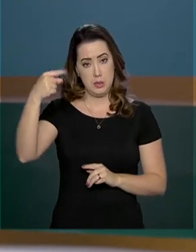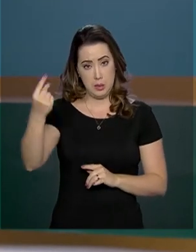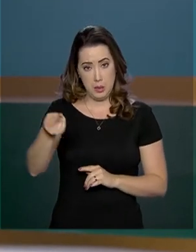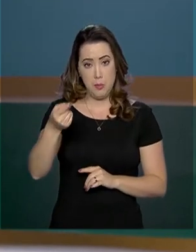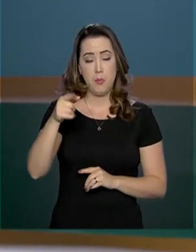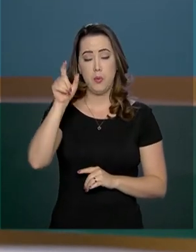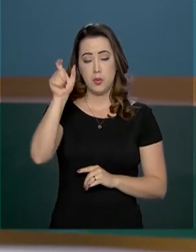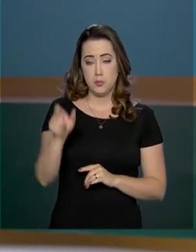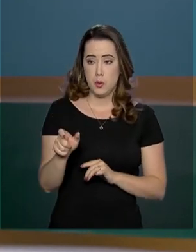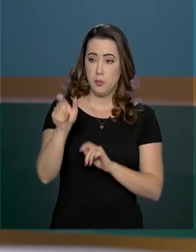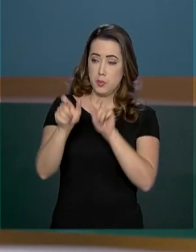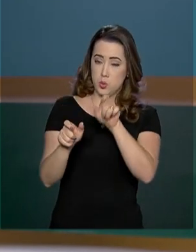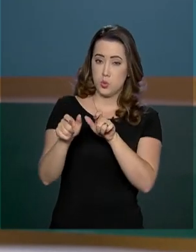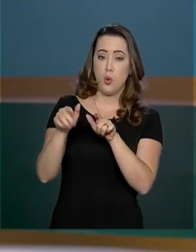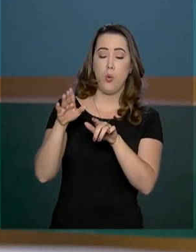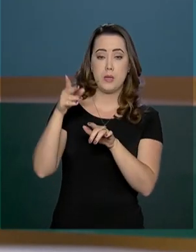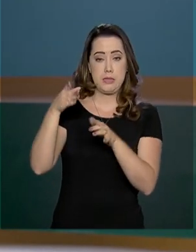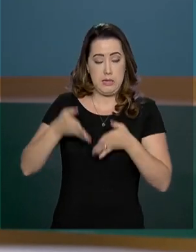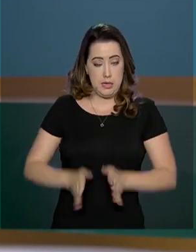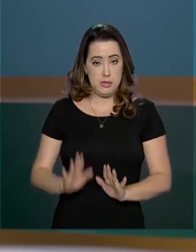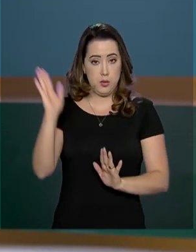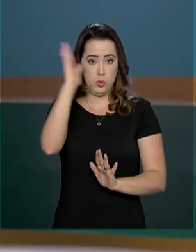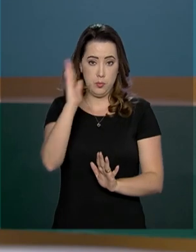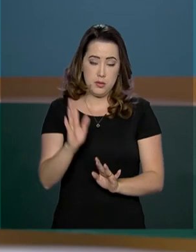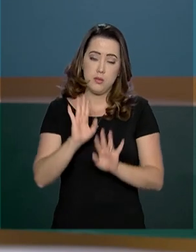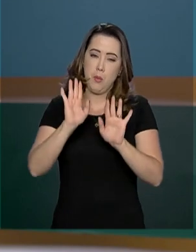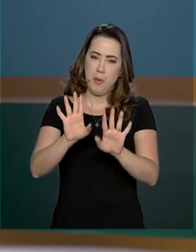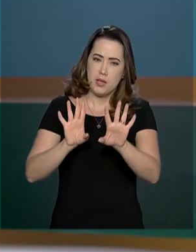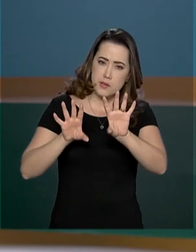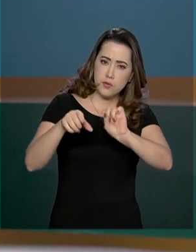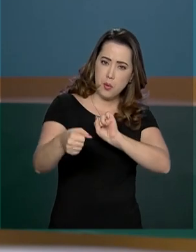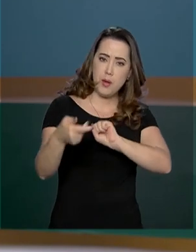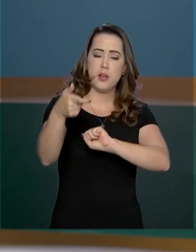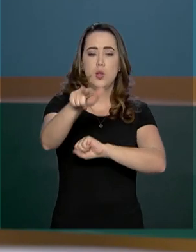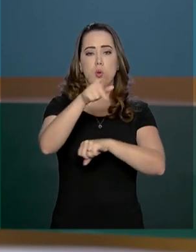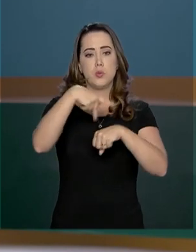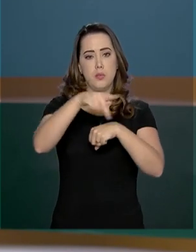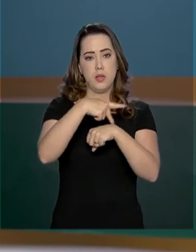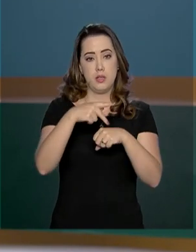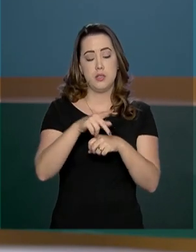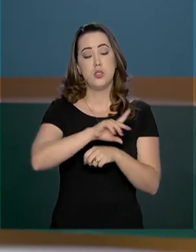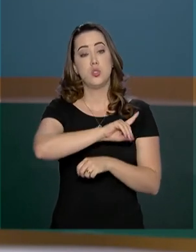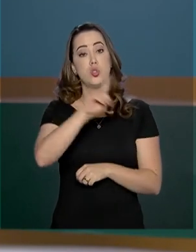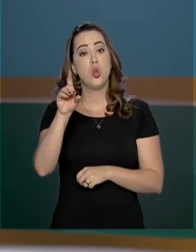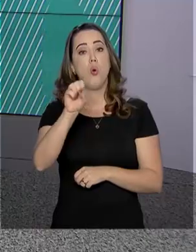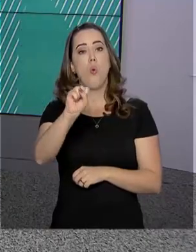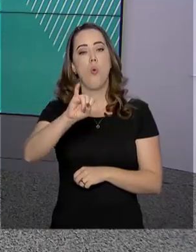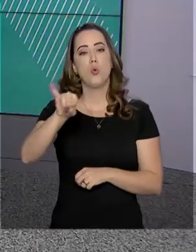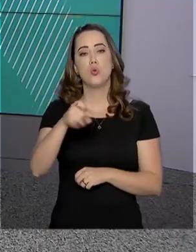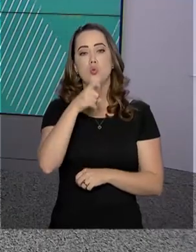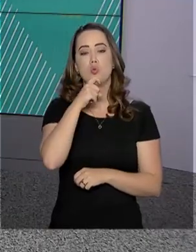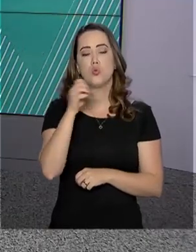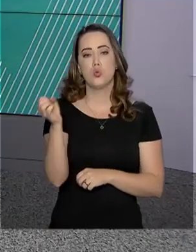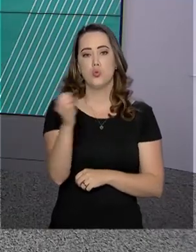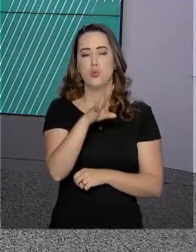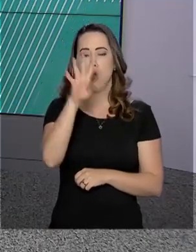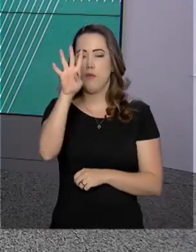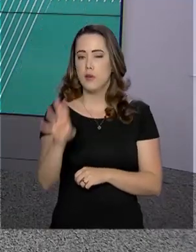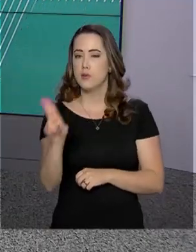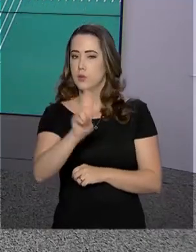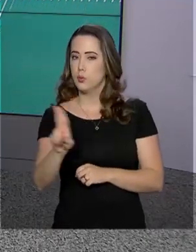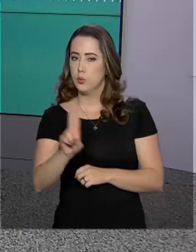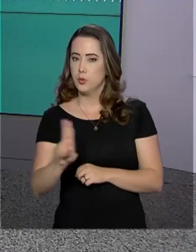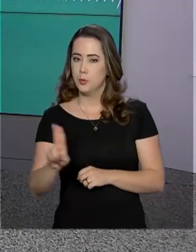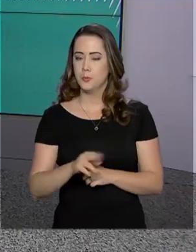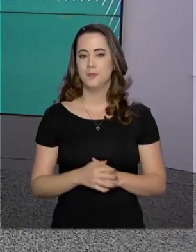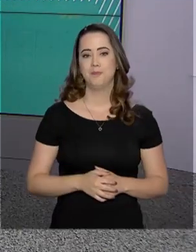A lista dos municípios com as vagas preenchidas será divulgada no dia 8 de julho. Do papel para